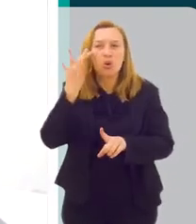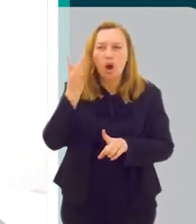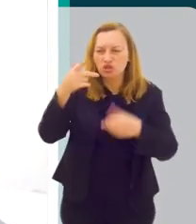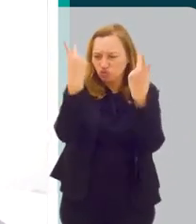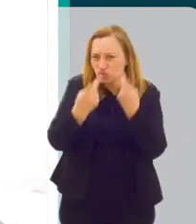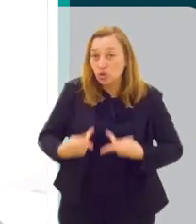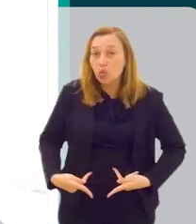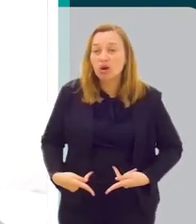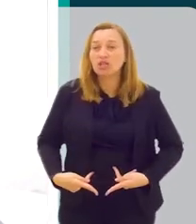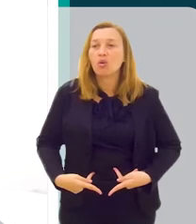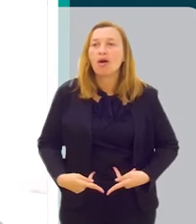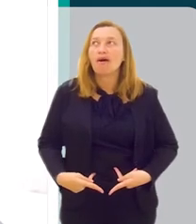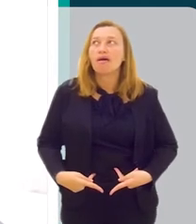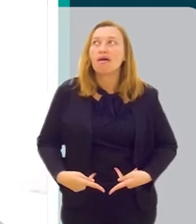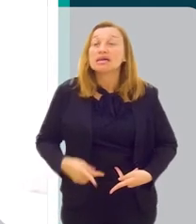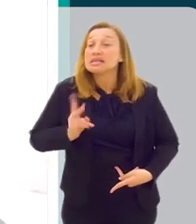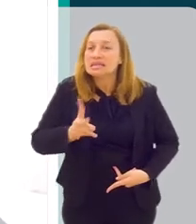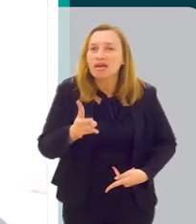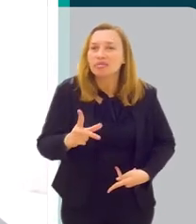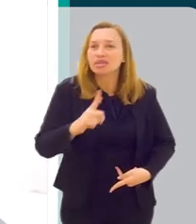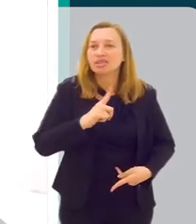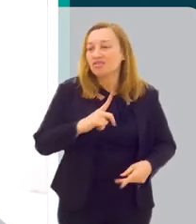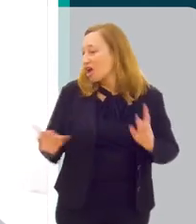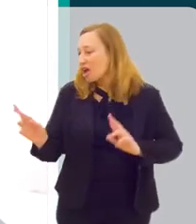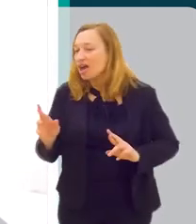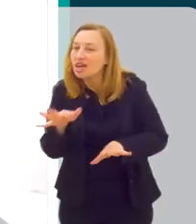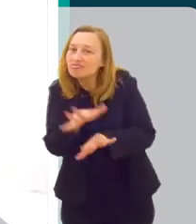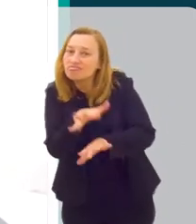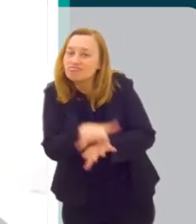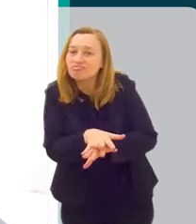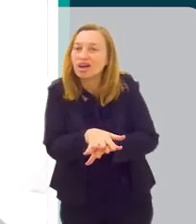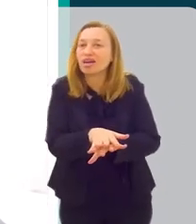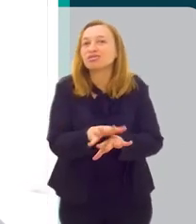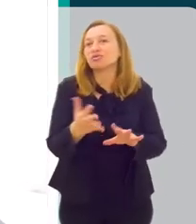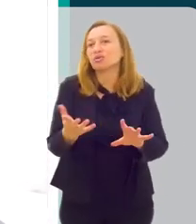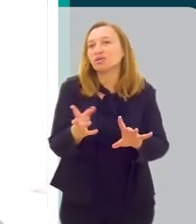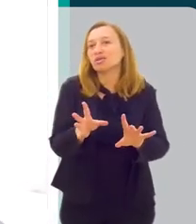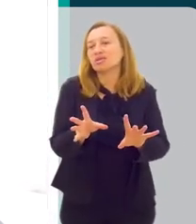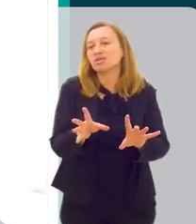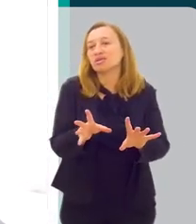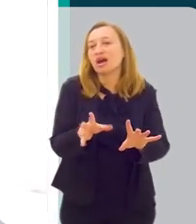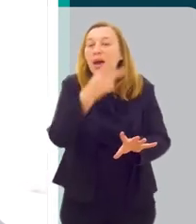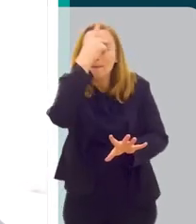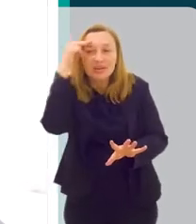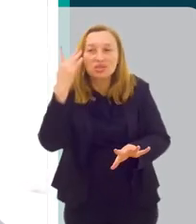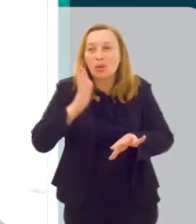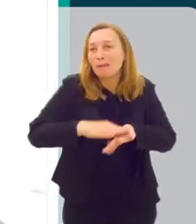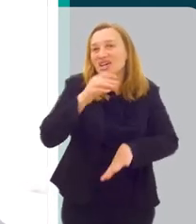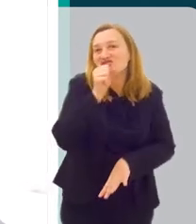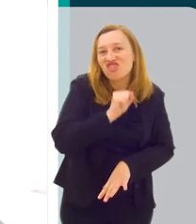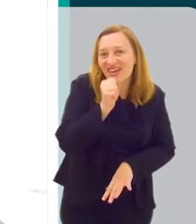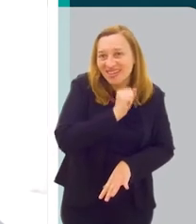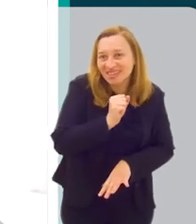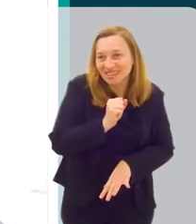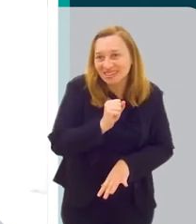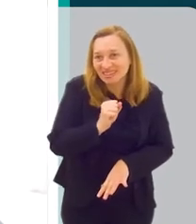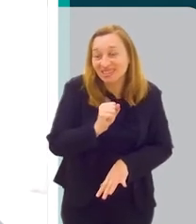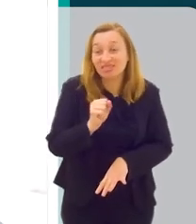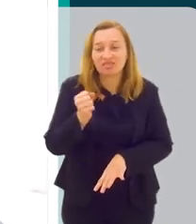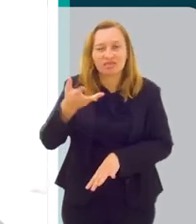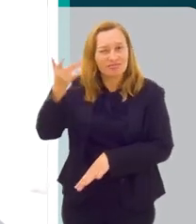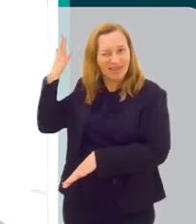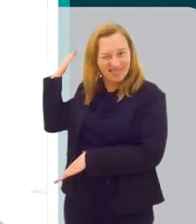Mas eu acho que o ser humano sempre teve relações sexuais, inclusive pessoas mais